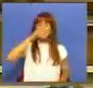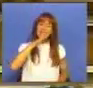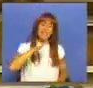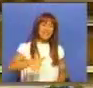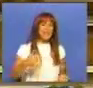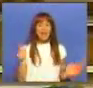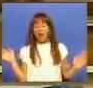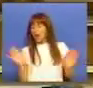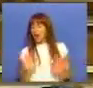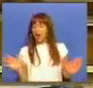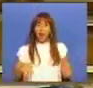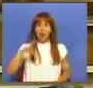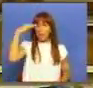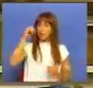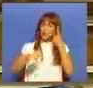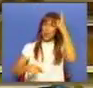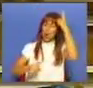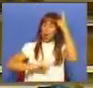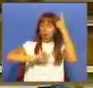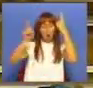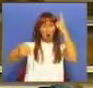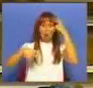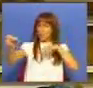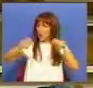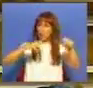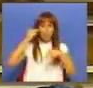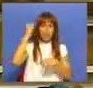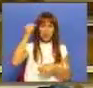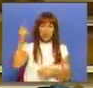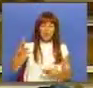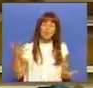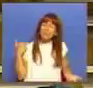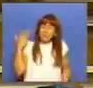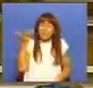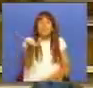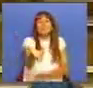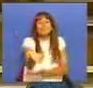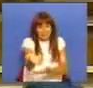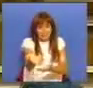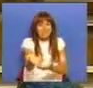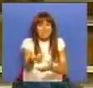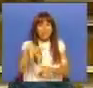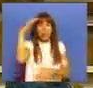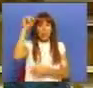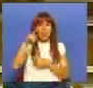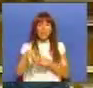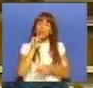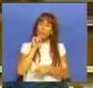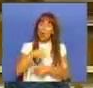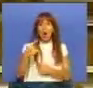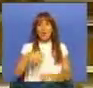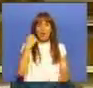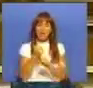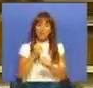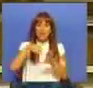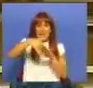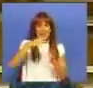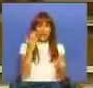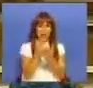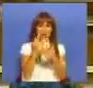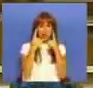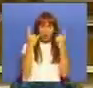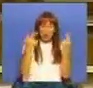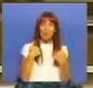disse nem um docente irá para a mobilidade especial. Pois aqui está. Os docentes que podem ter funções na escola